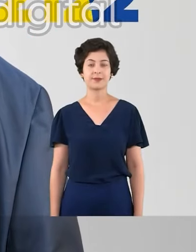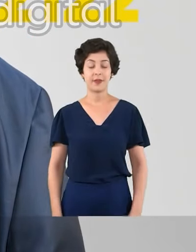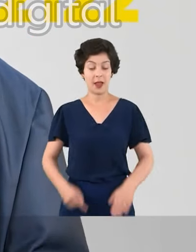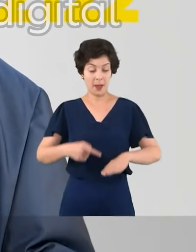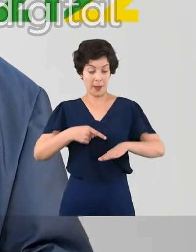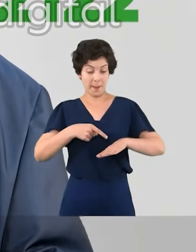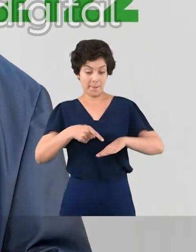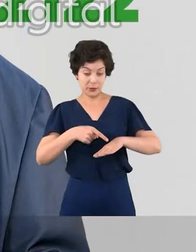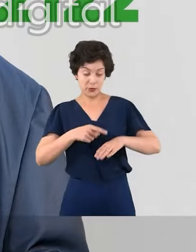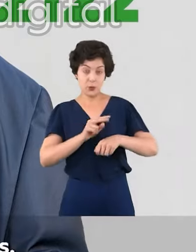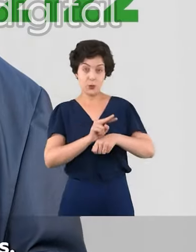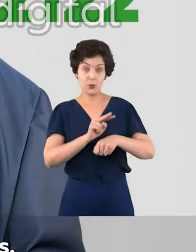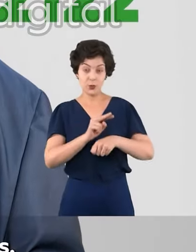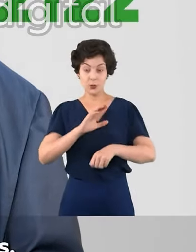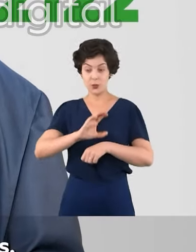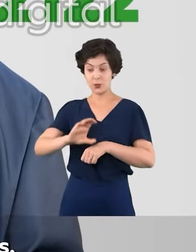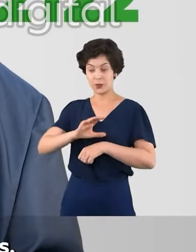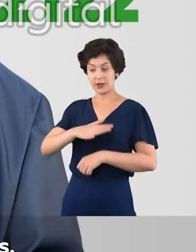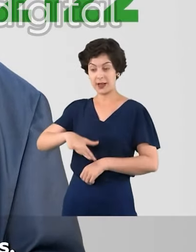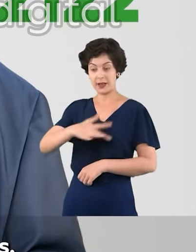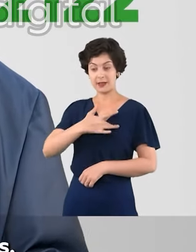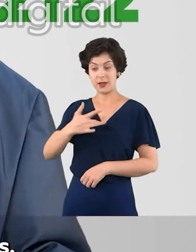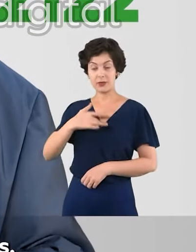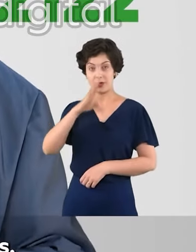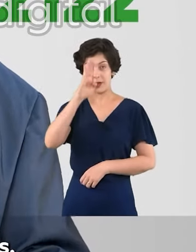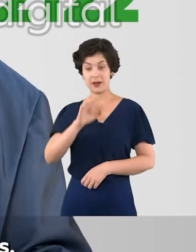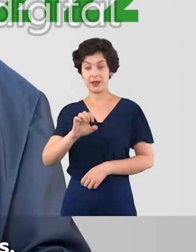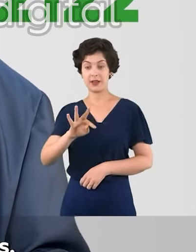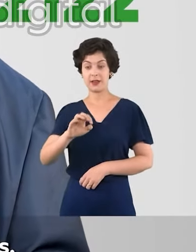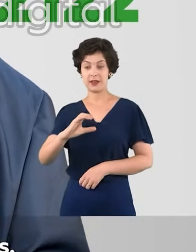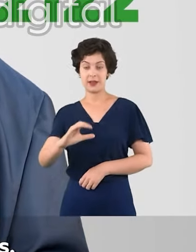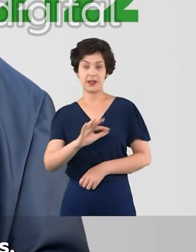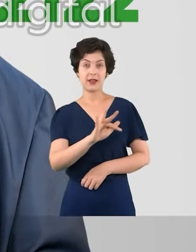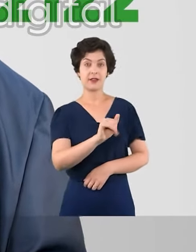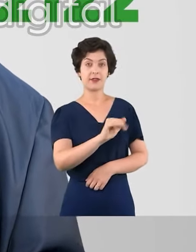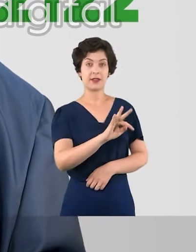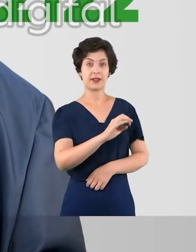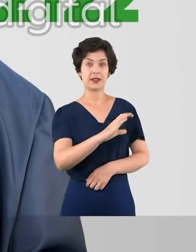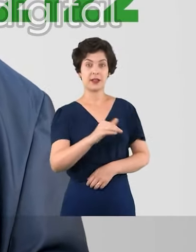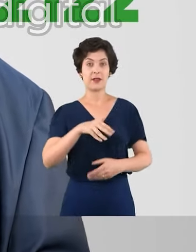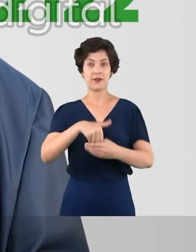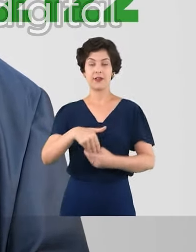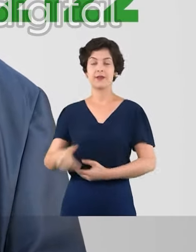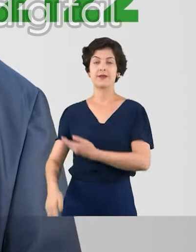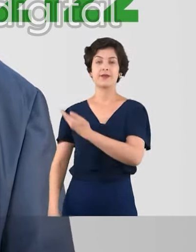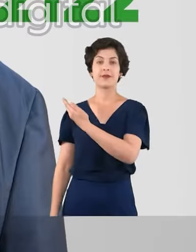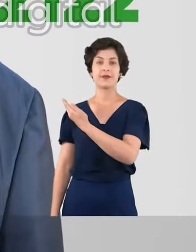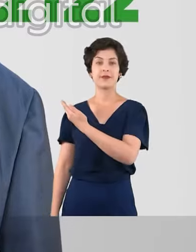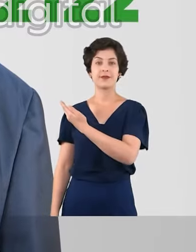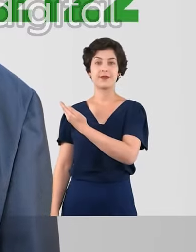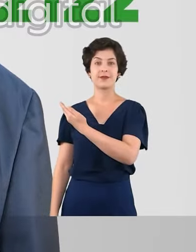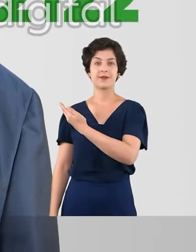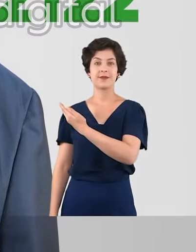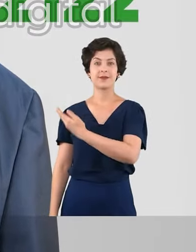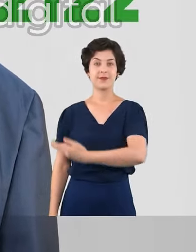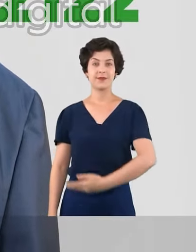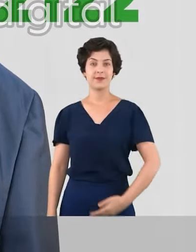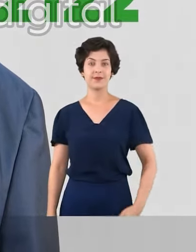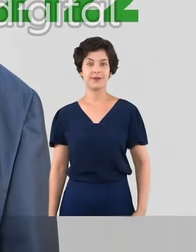Modologia e demais cursos da saúde gratuitos nas ETECs e FATECs. Vote professor Armando Bega, 22